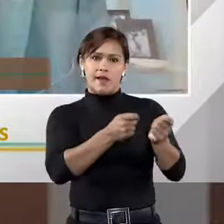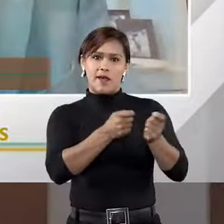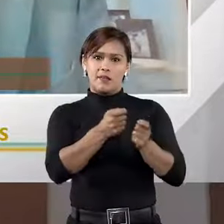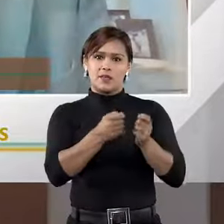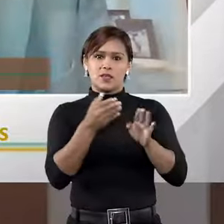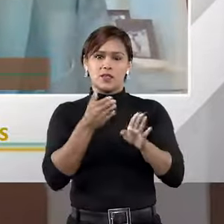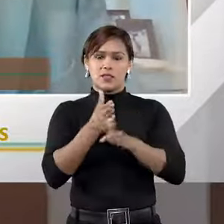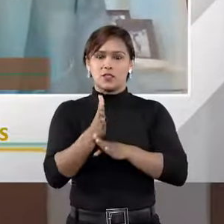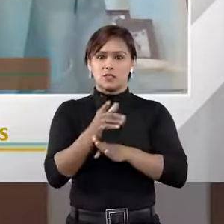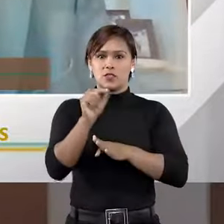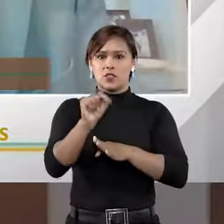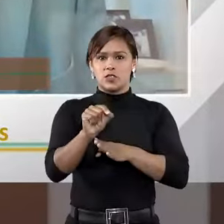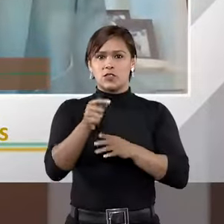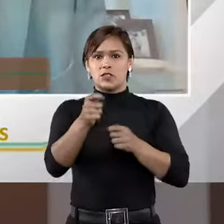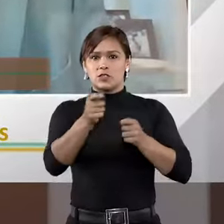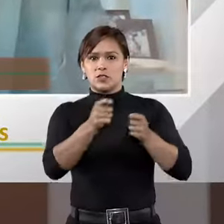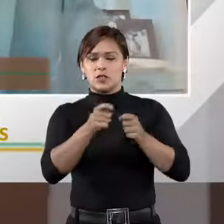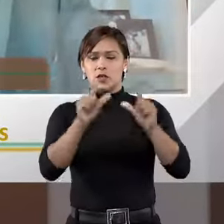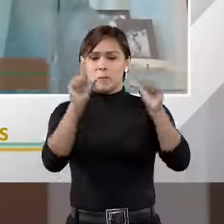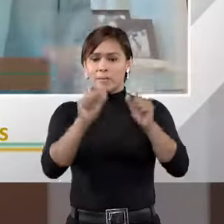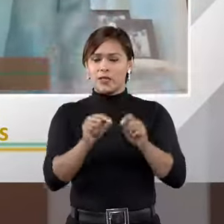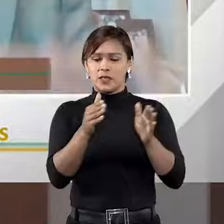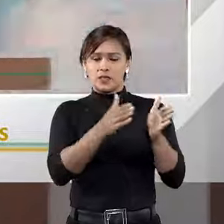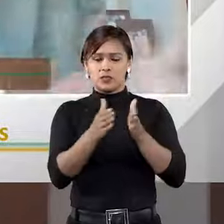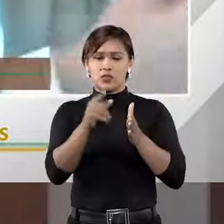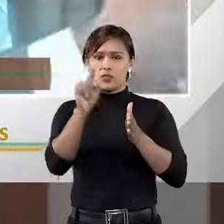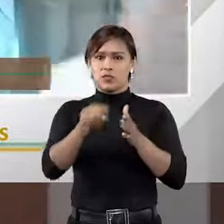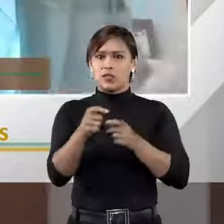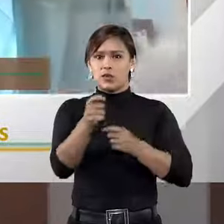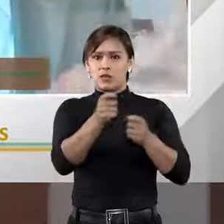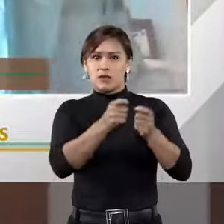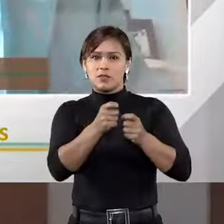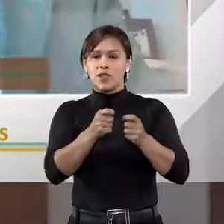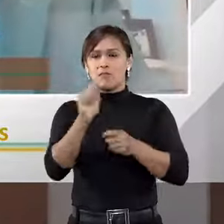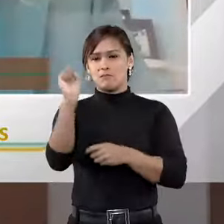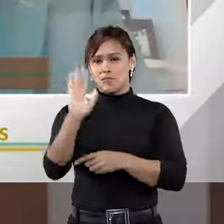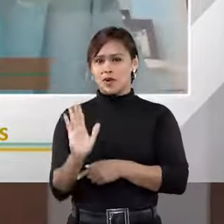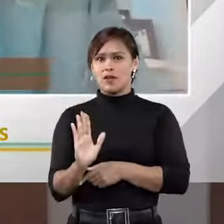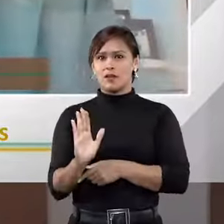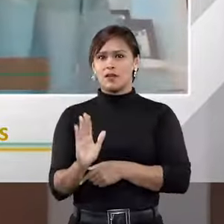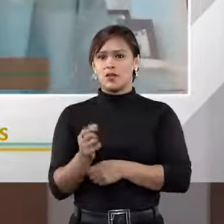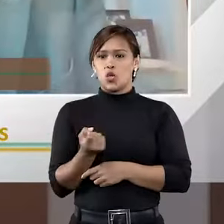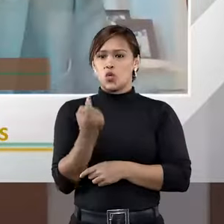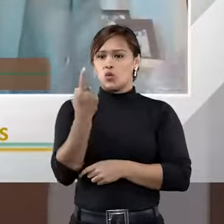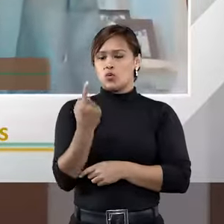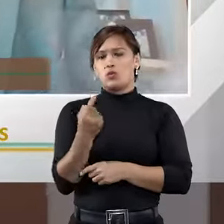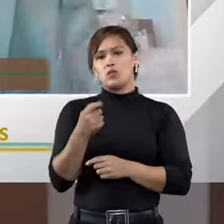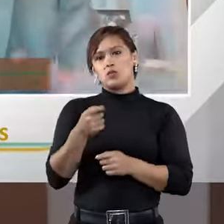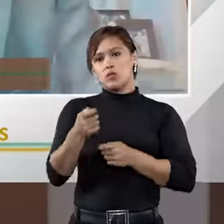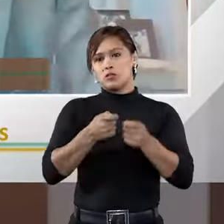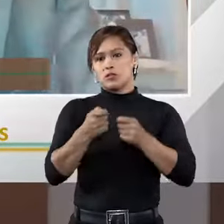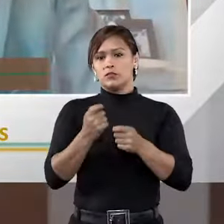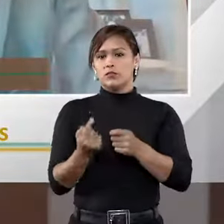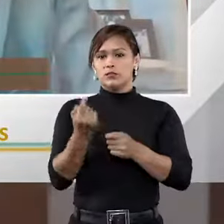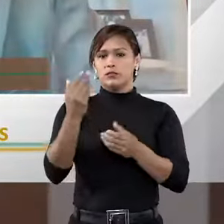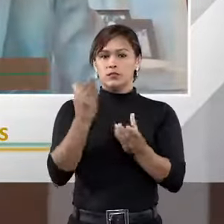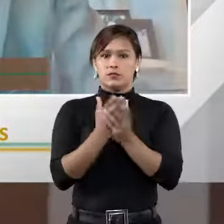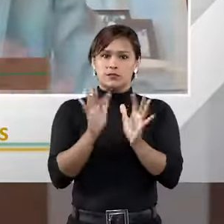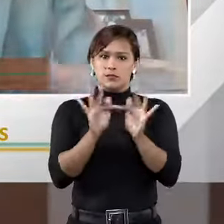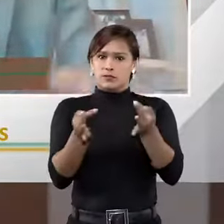expedita ou da arbitragem de pequena dimensão e daí é uma arbitragem bem mais barata com um árbitro só, um procedimento